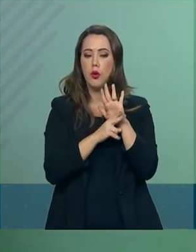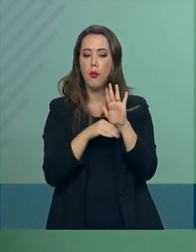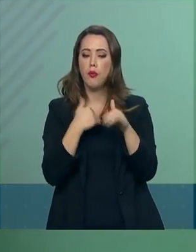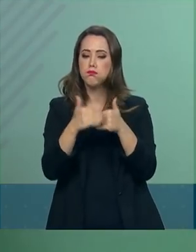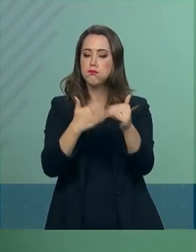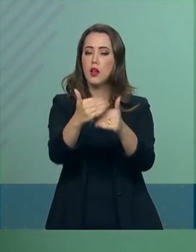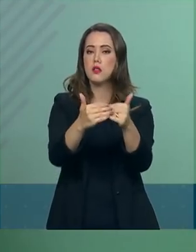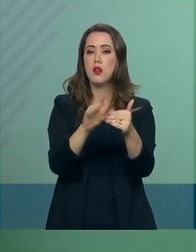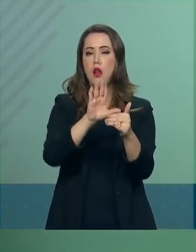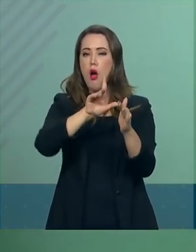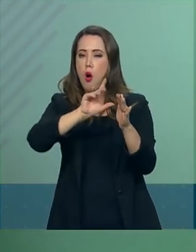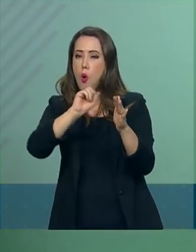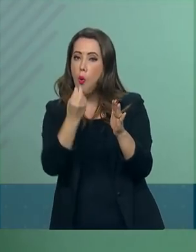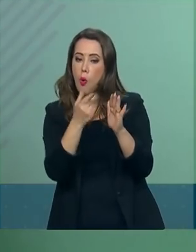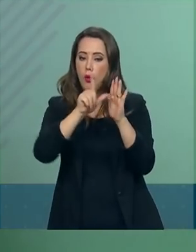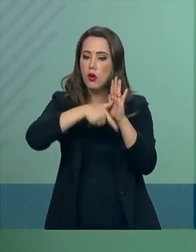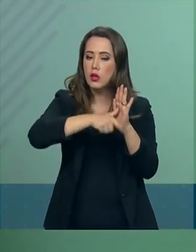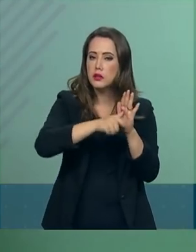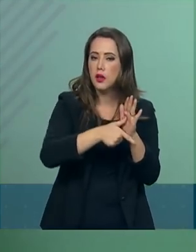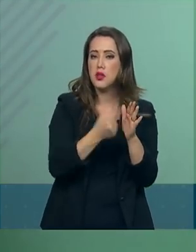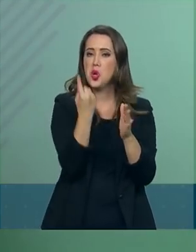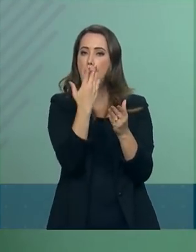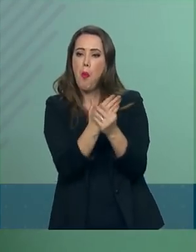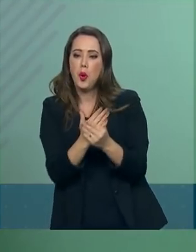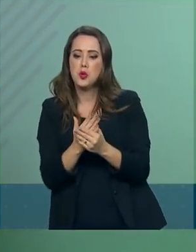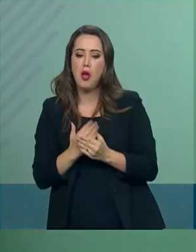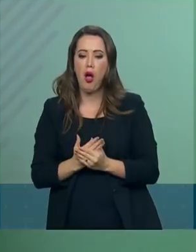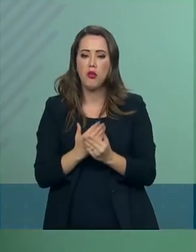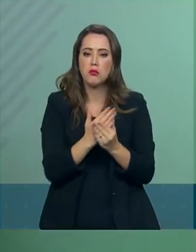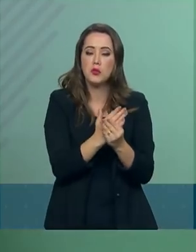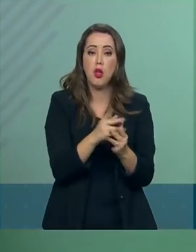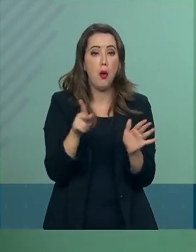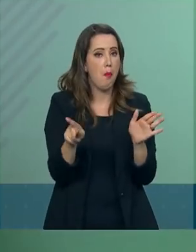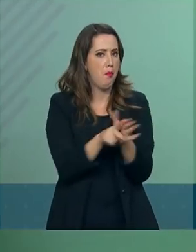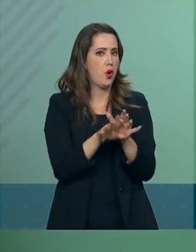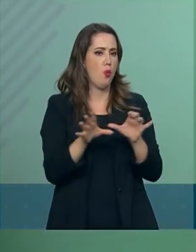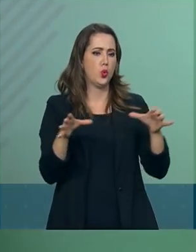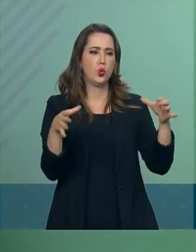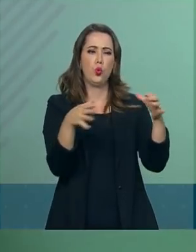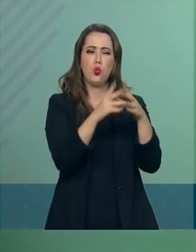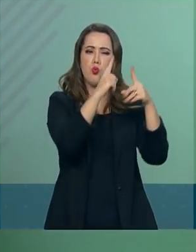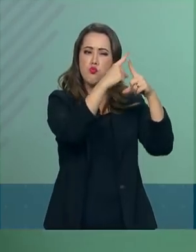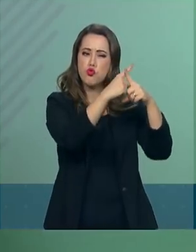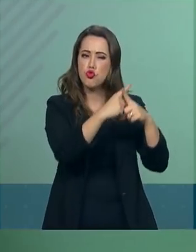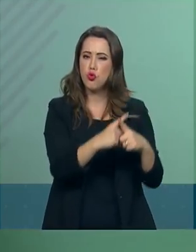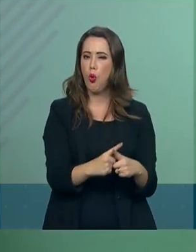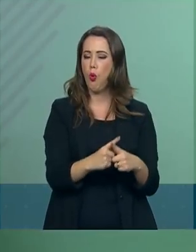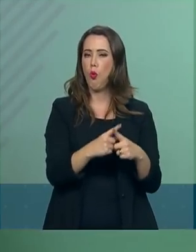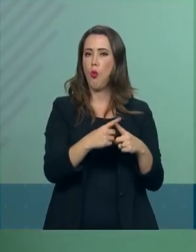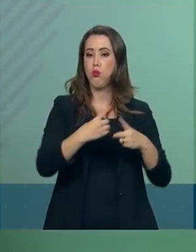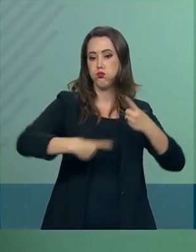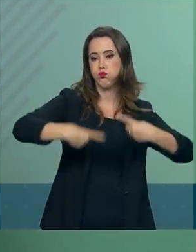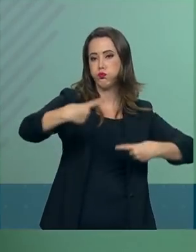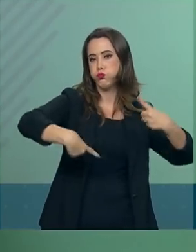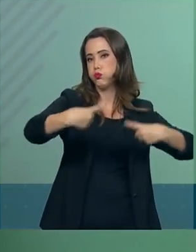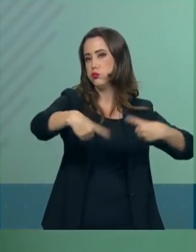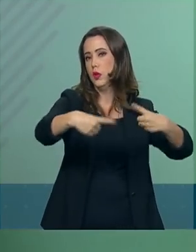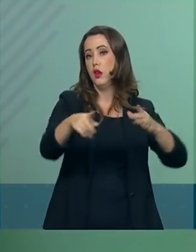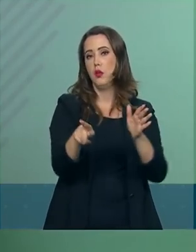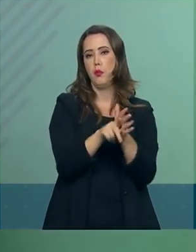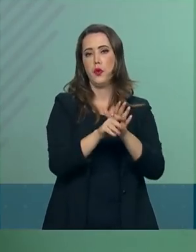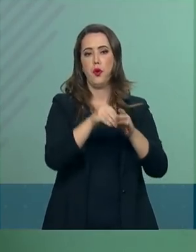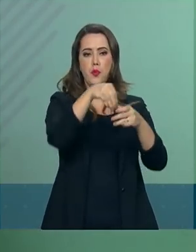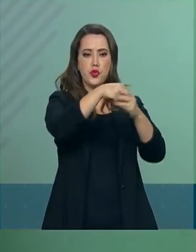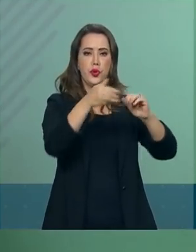retardar determinada proposição, faz parte do jogo político daquela Casa. A esperança do presidente é que,